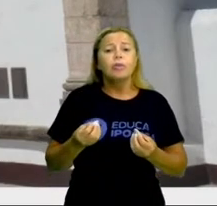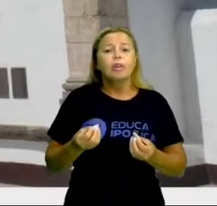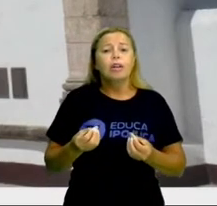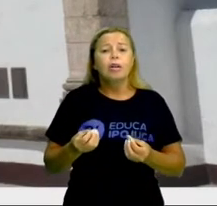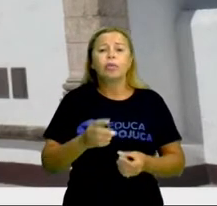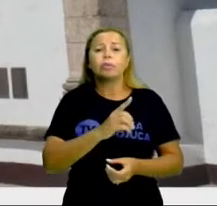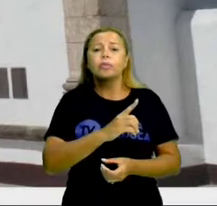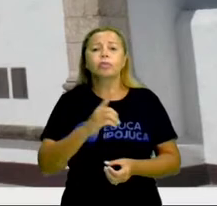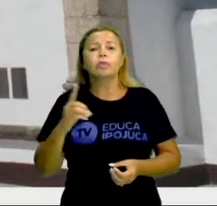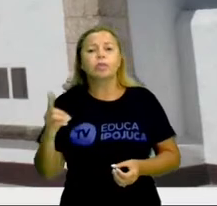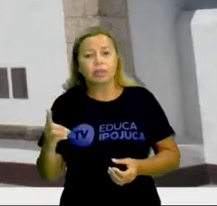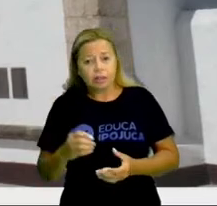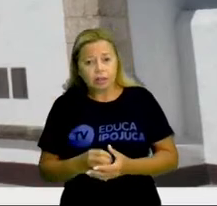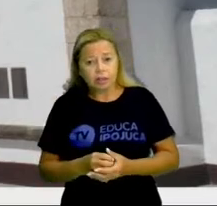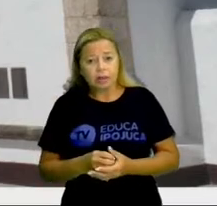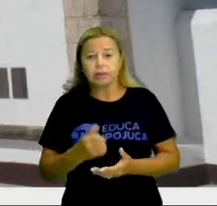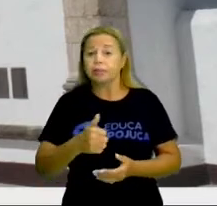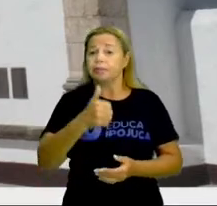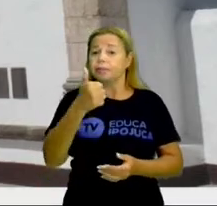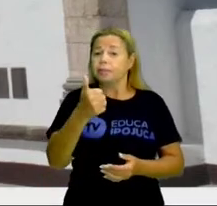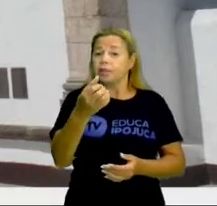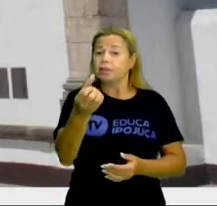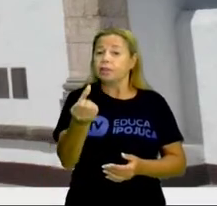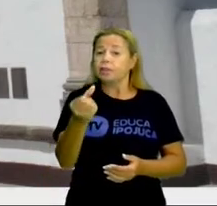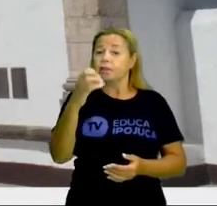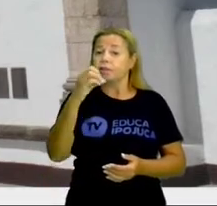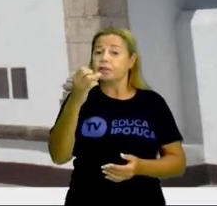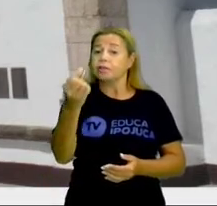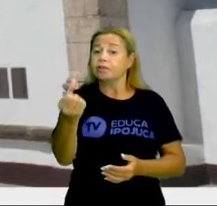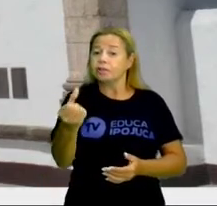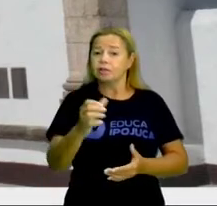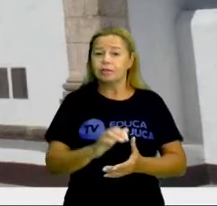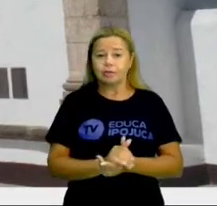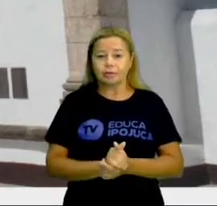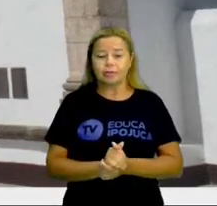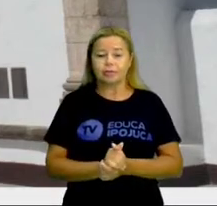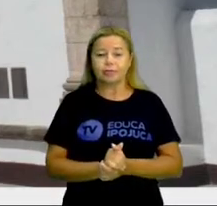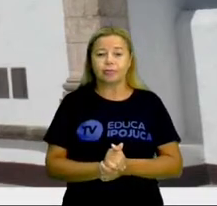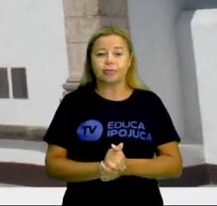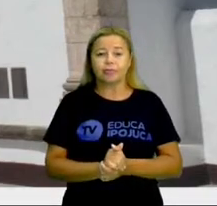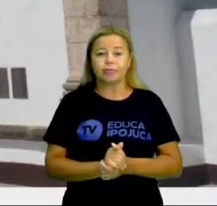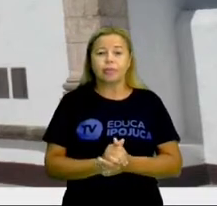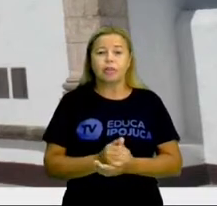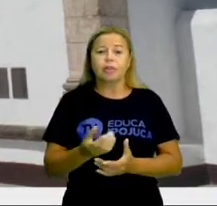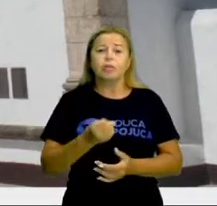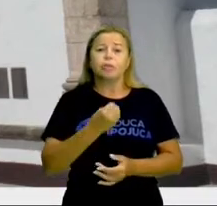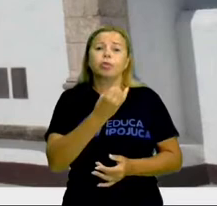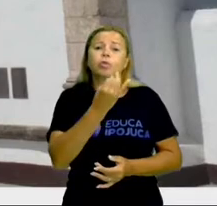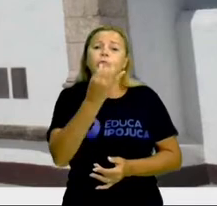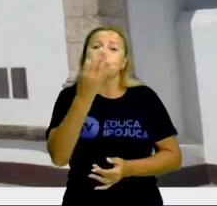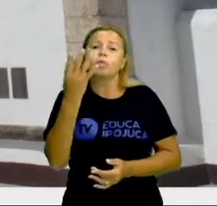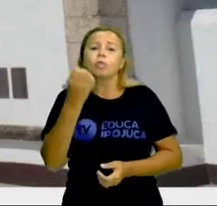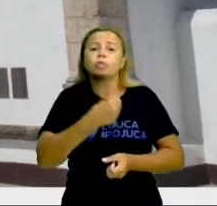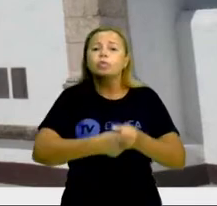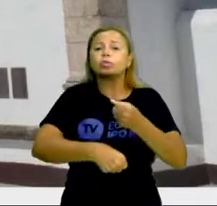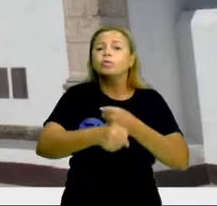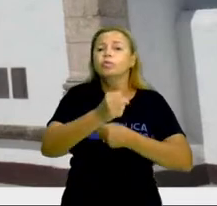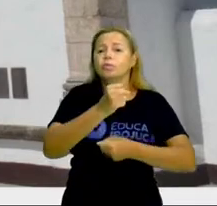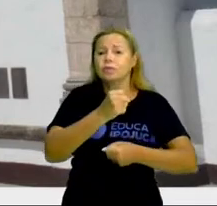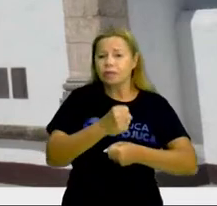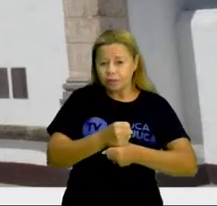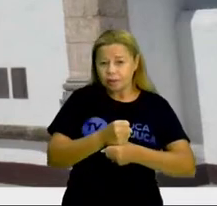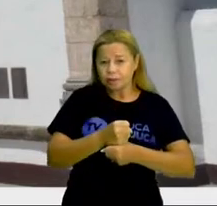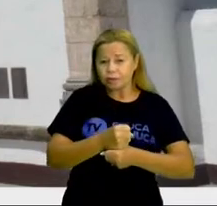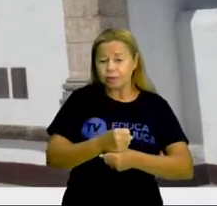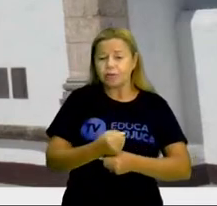deu em 1606. A pergunta é, quantos anos faz dessa